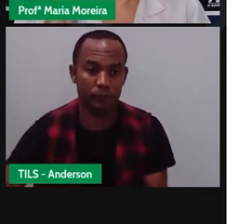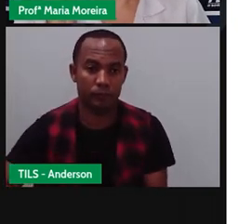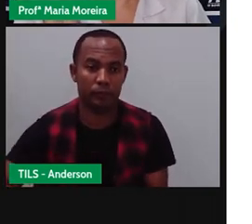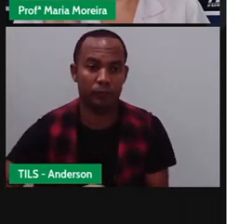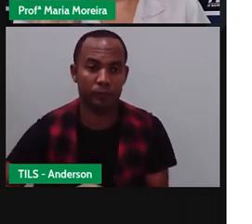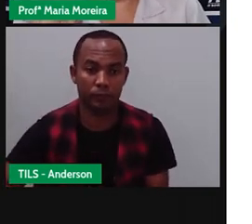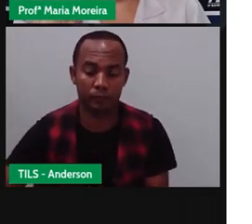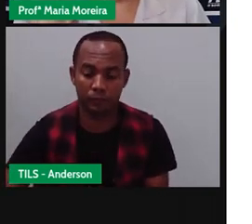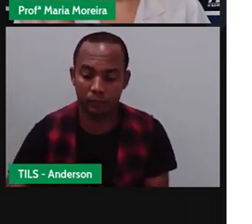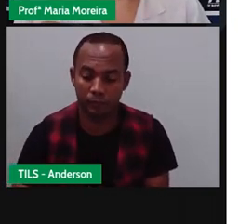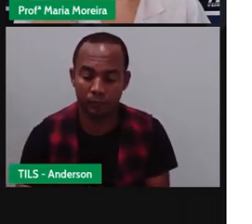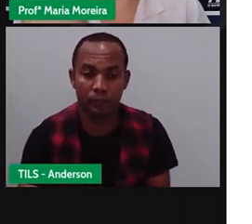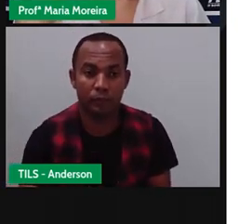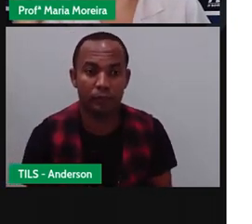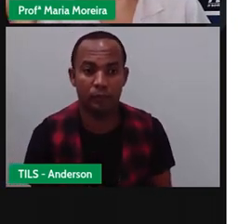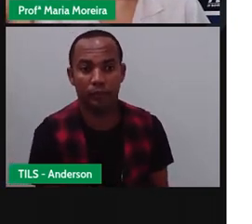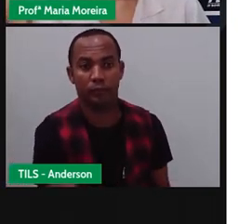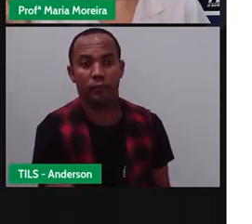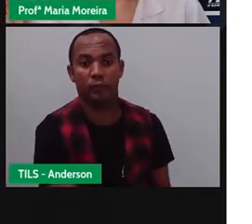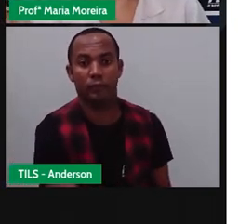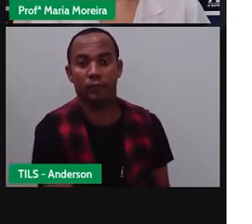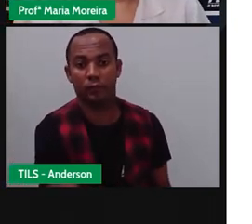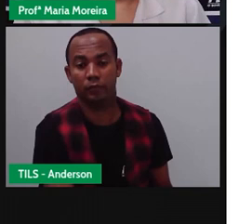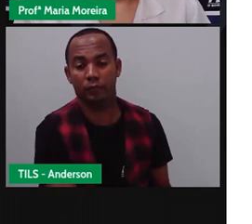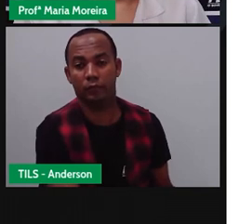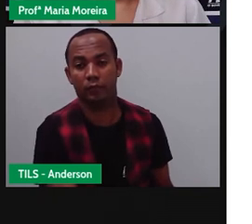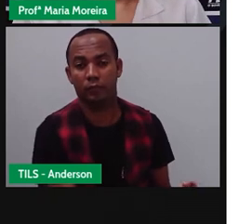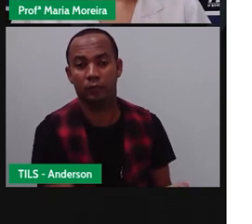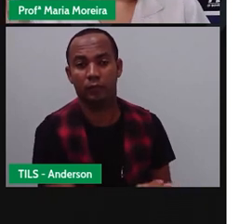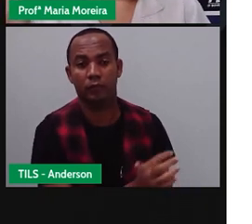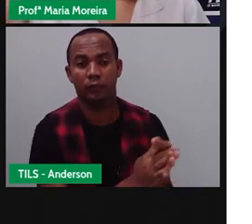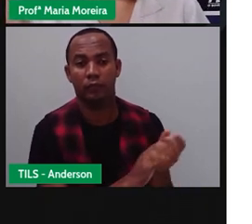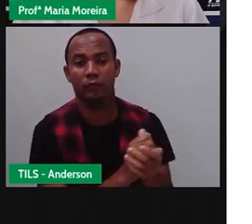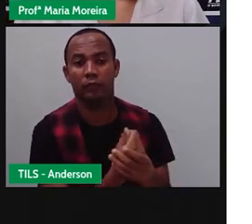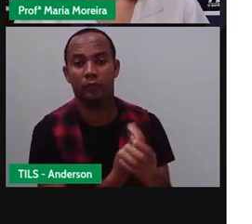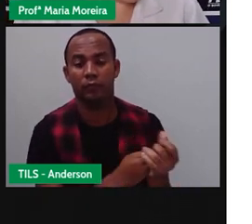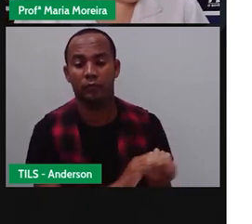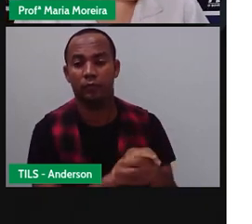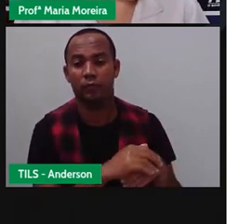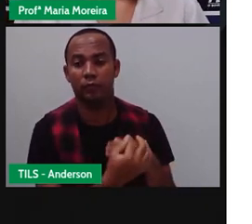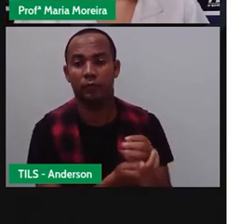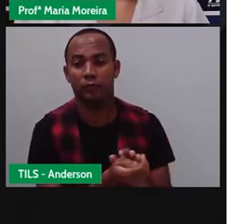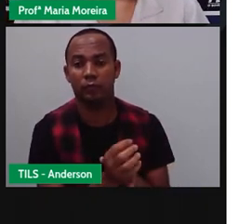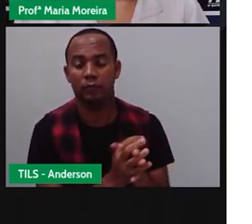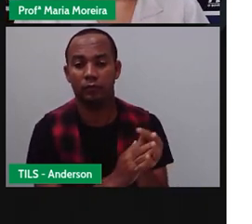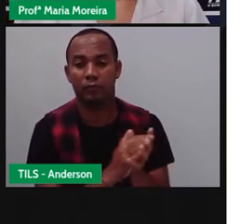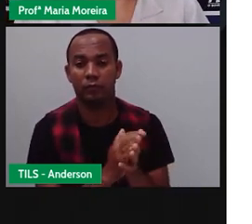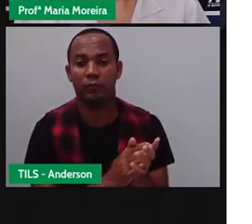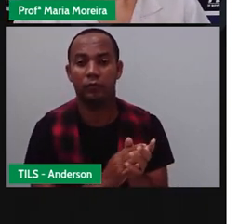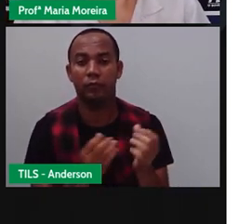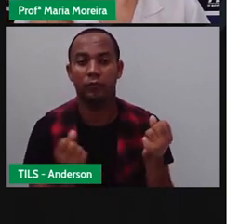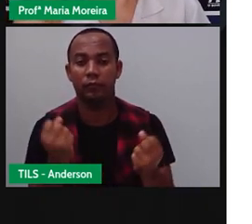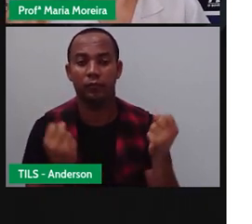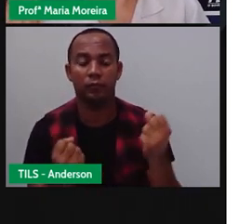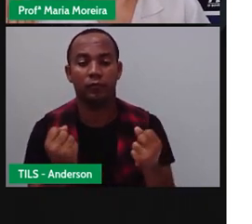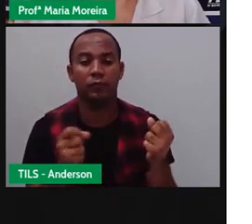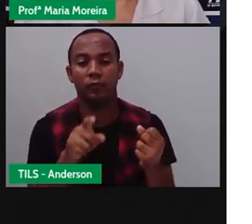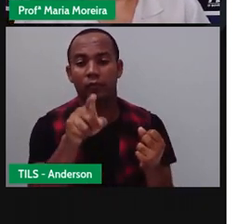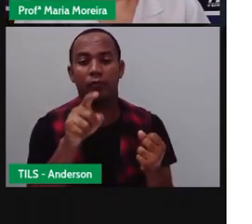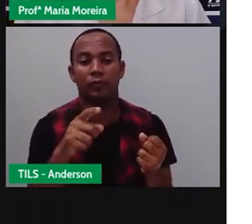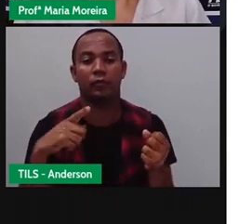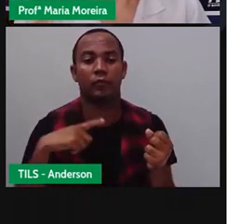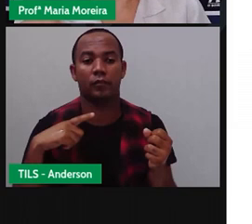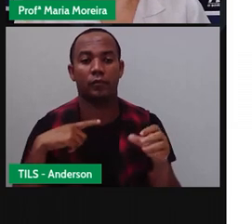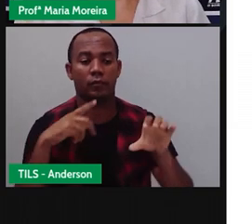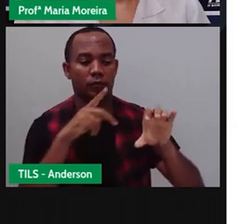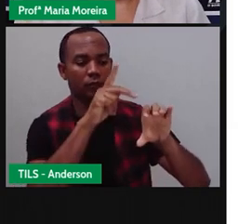Então, quatro pneus eu posso utilizar agora ou mesmo o cálculo que eu utilizei para o carro com relação aos pneus, ou eu posso fazer